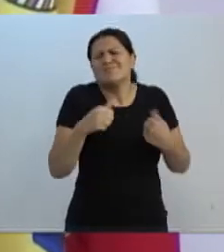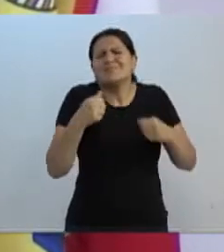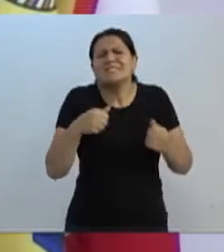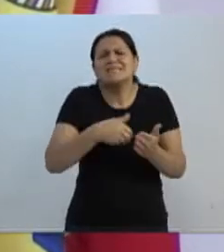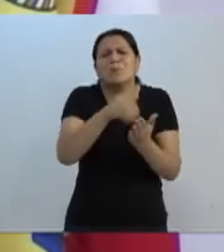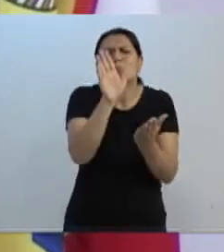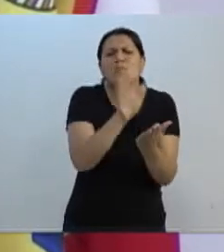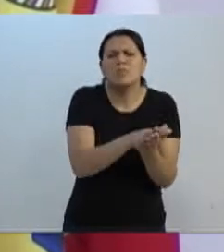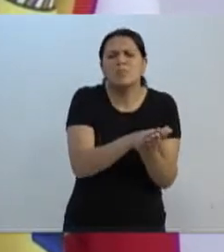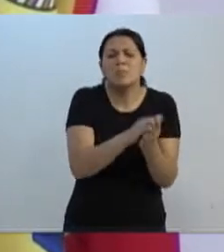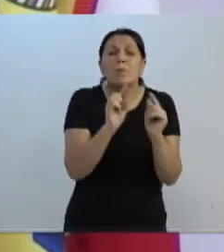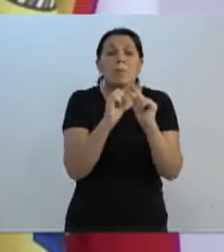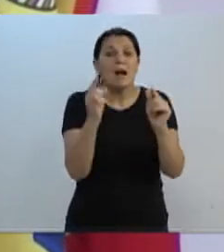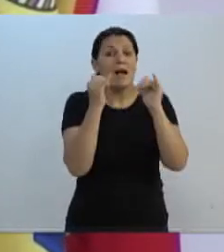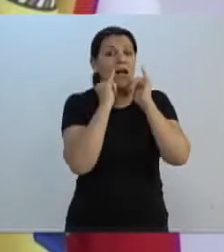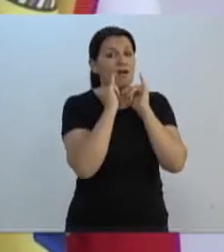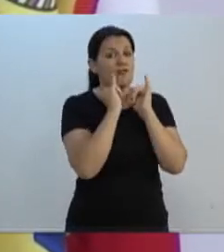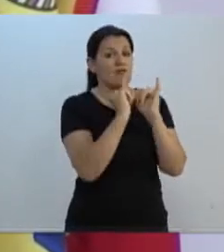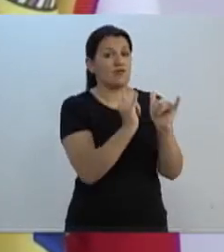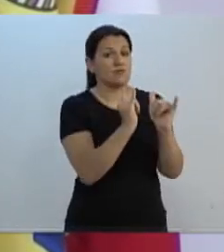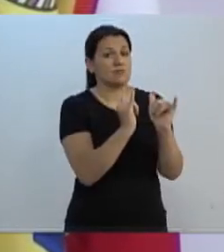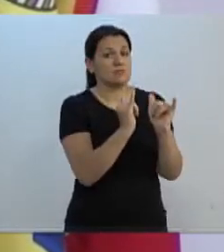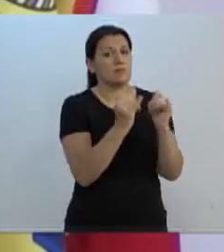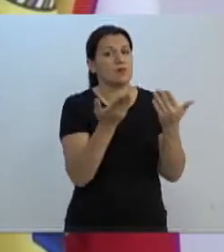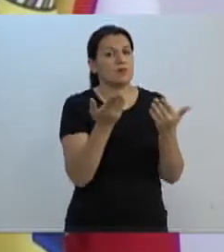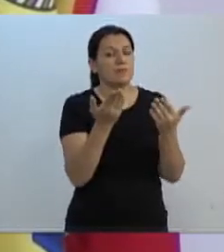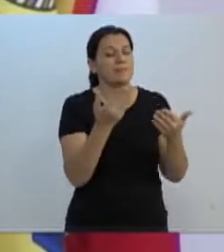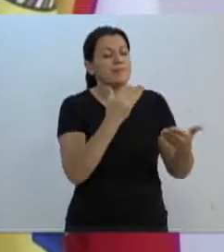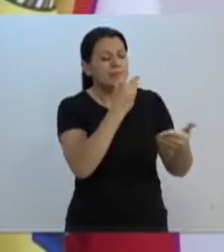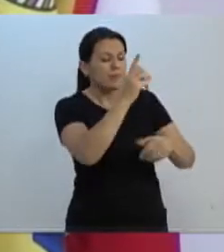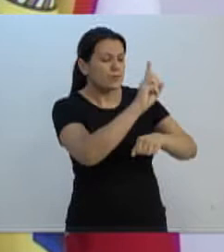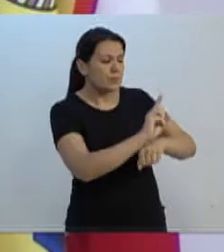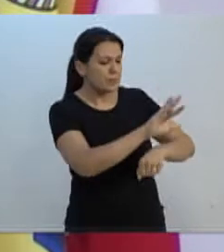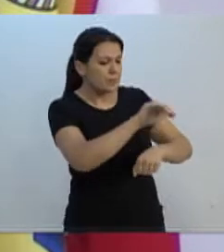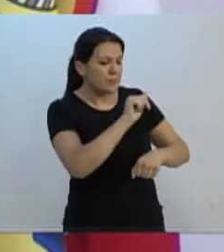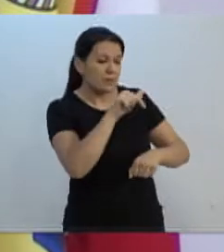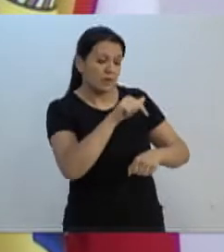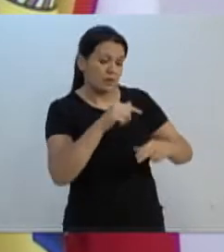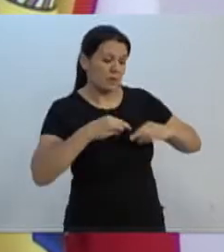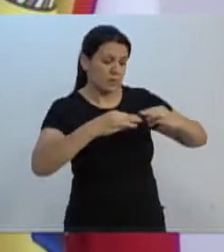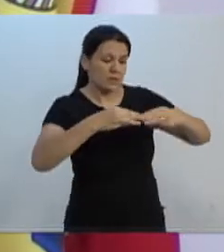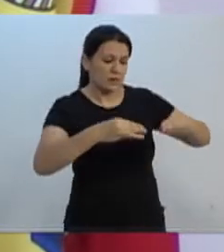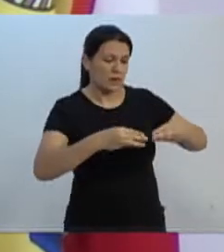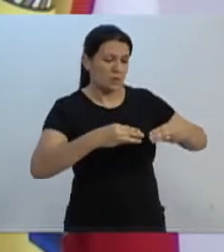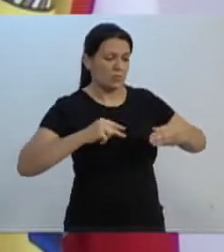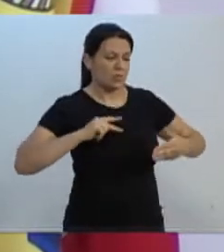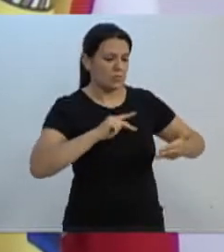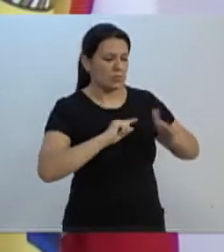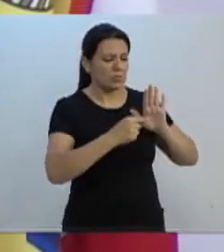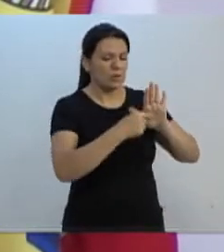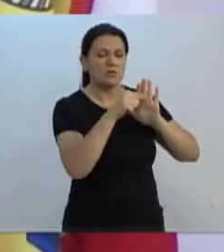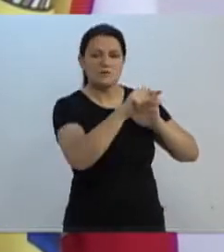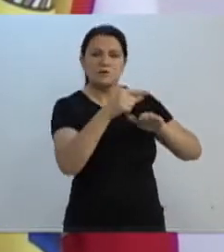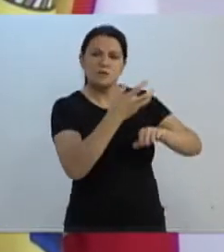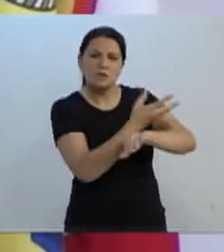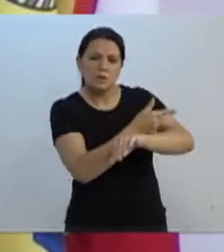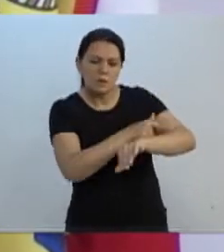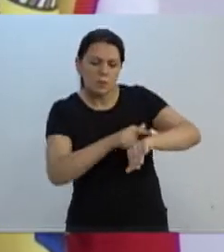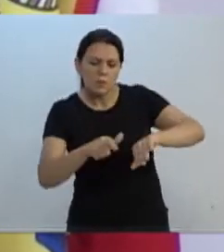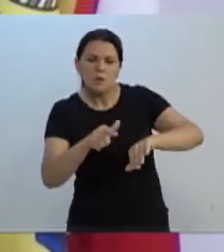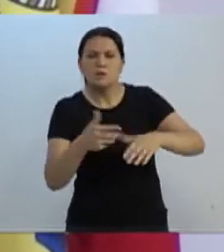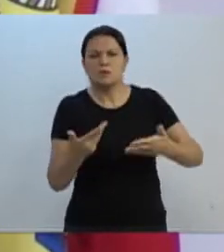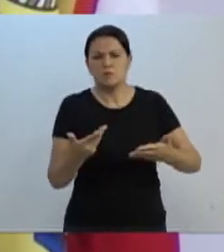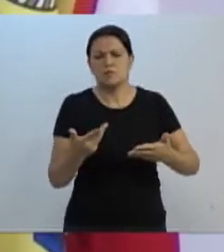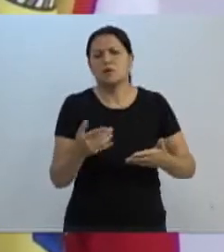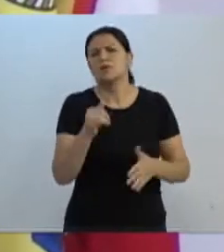avisa. Olha, senhor, a partir de agora, nós temos aqui uma determinação no Ministério Público que o senhor é tem que fazer a roçada. O que não dá é para deixar dessa forma. Aí nós temos